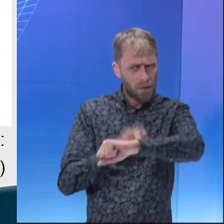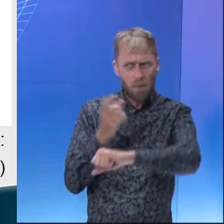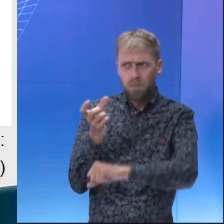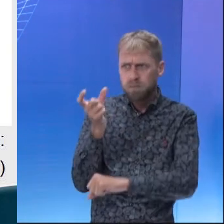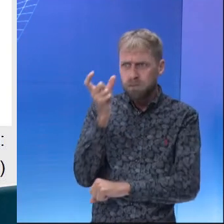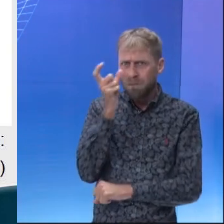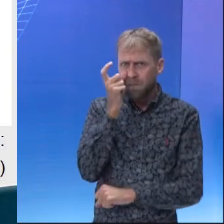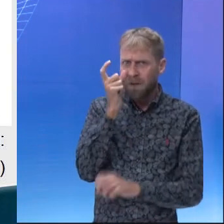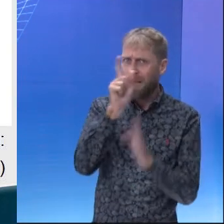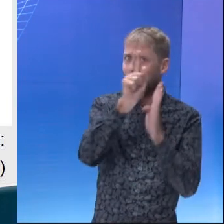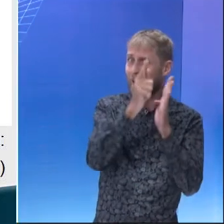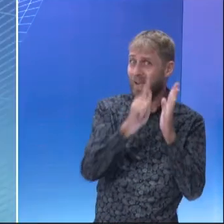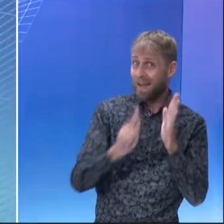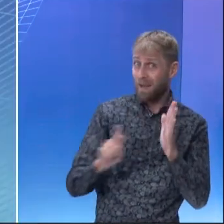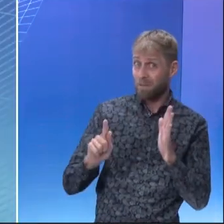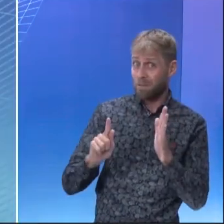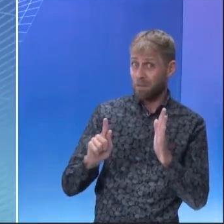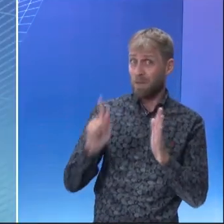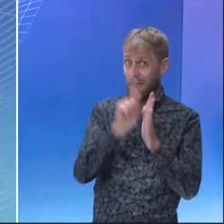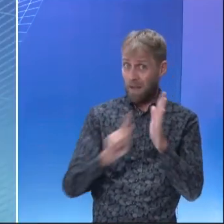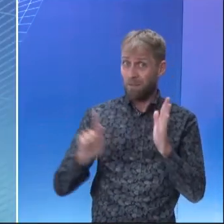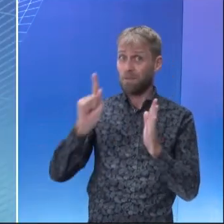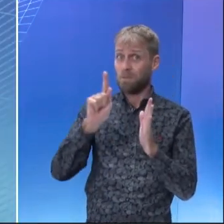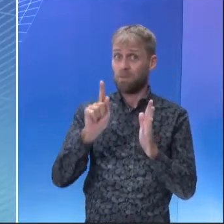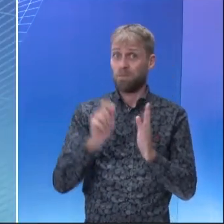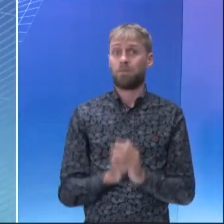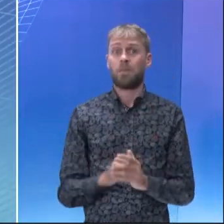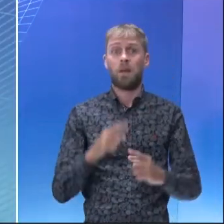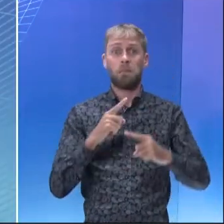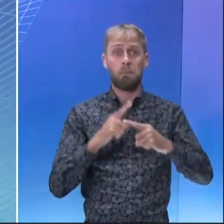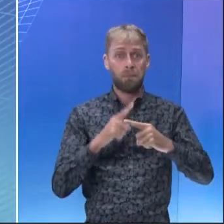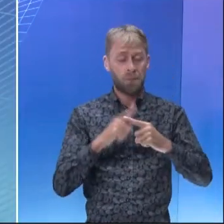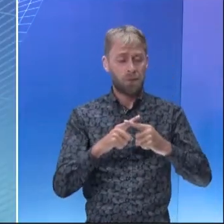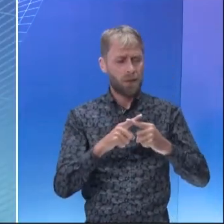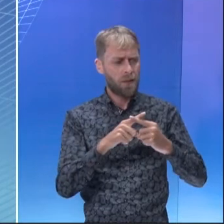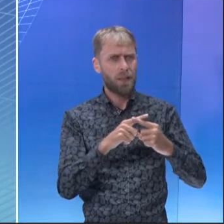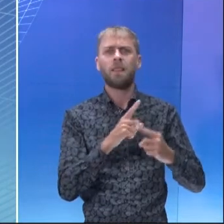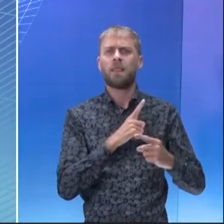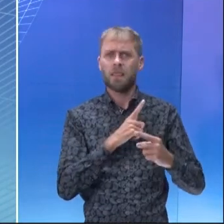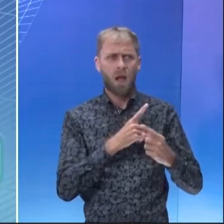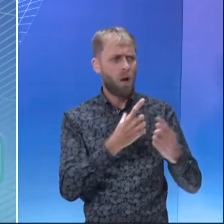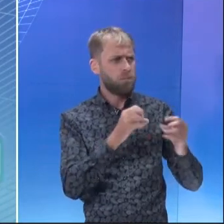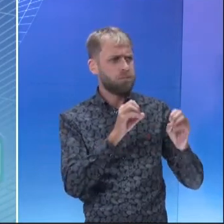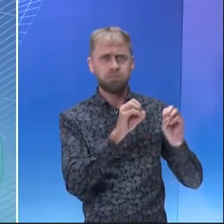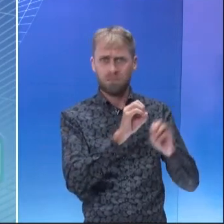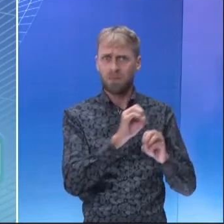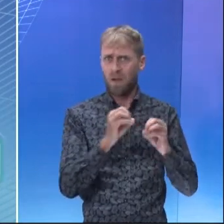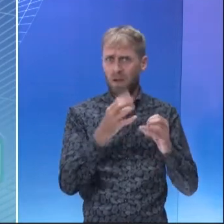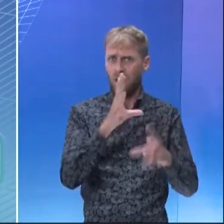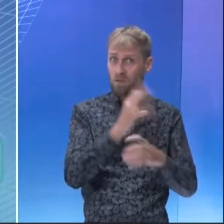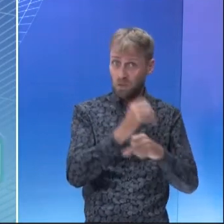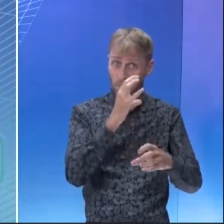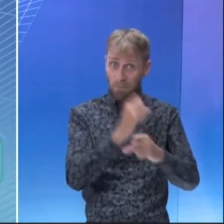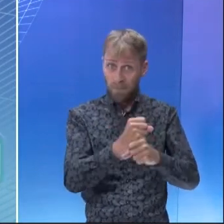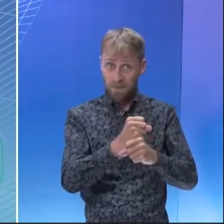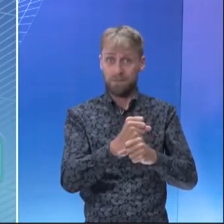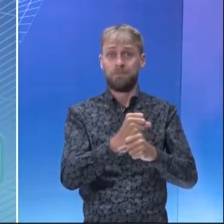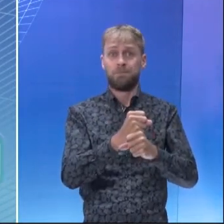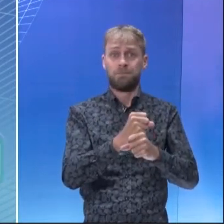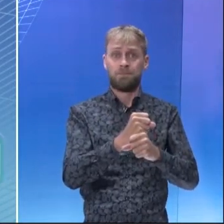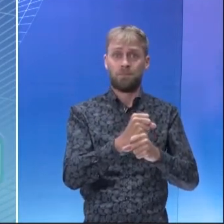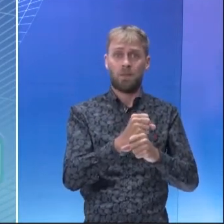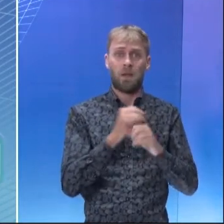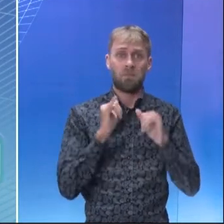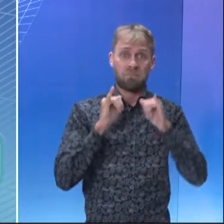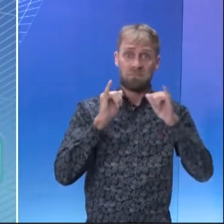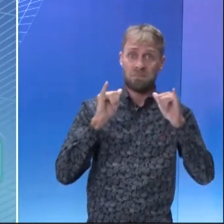observar gráficos, porque é a partir dos dados do enunciado somados com